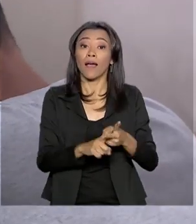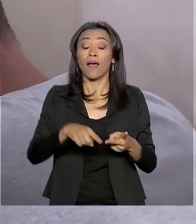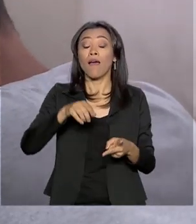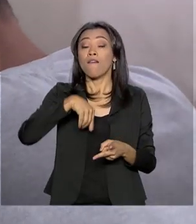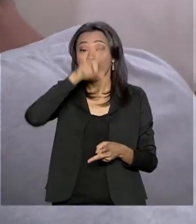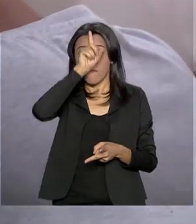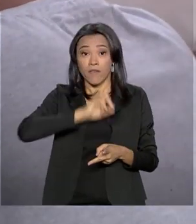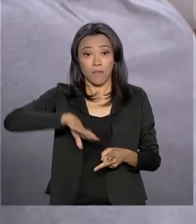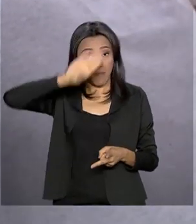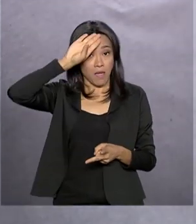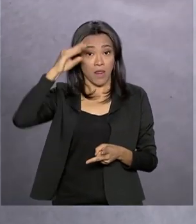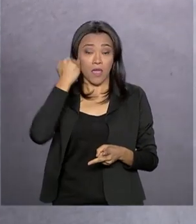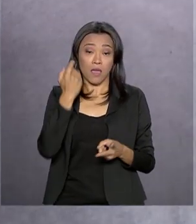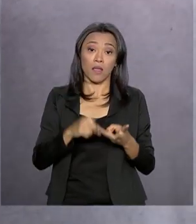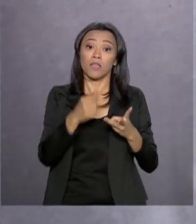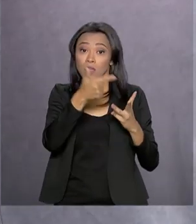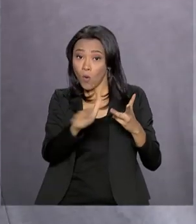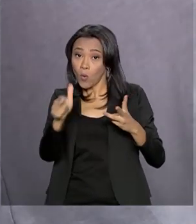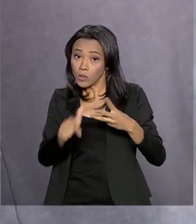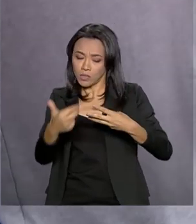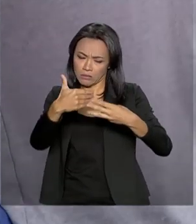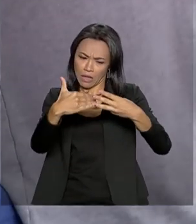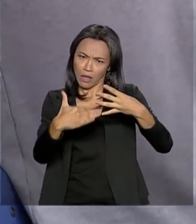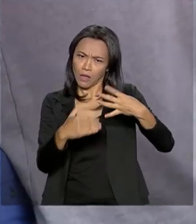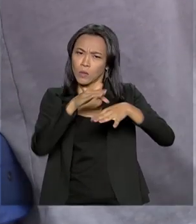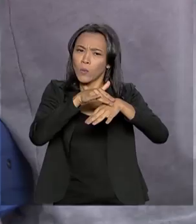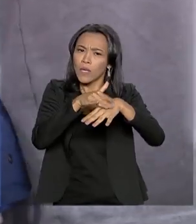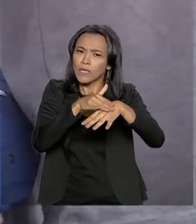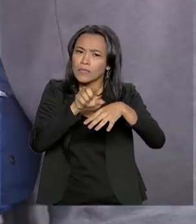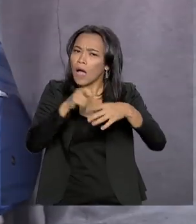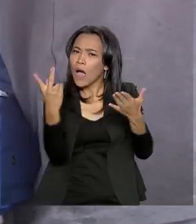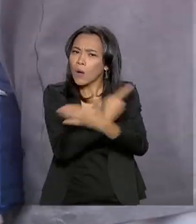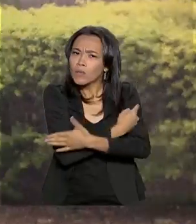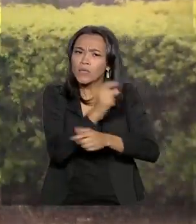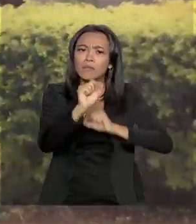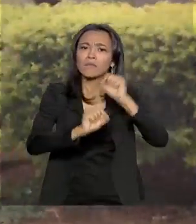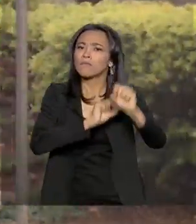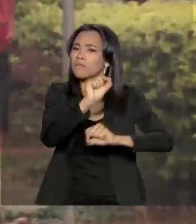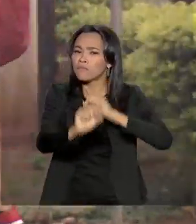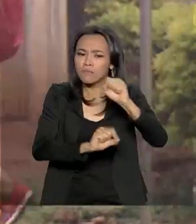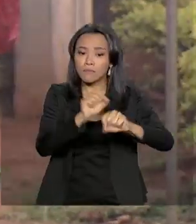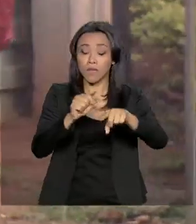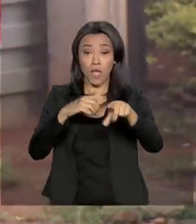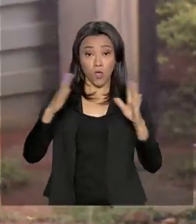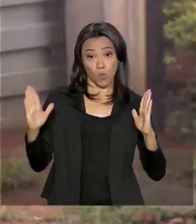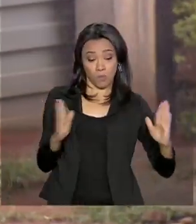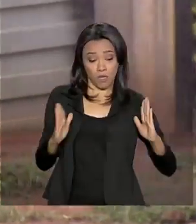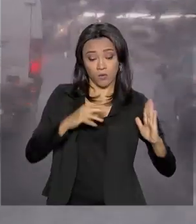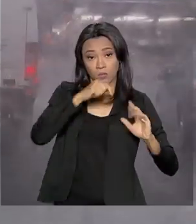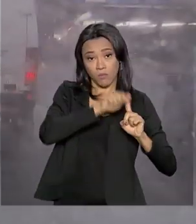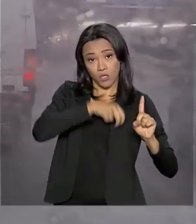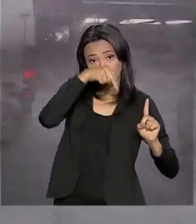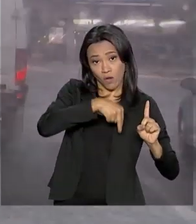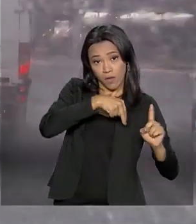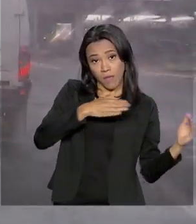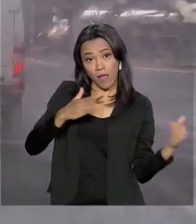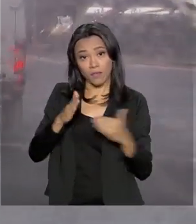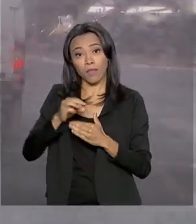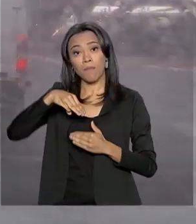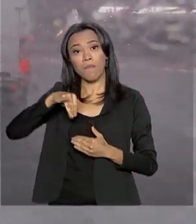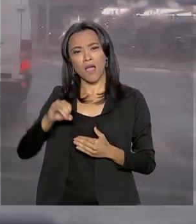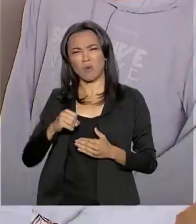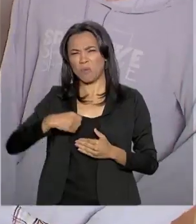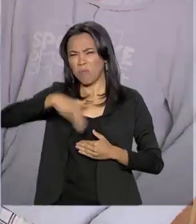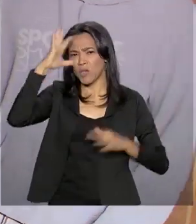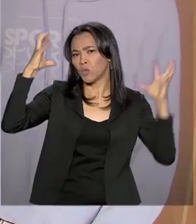amarela e chikungunya. Essas doenças ocorrem com mais frequência de novembro a maio, quando chove mais no